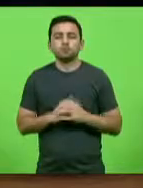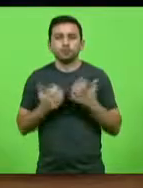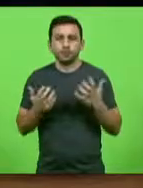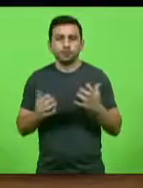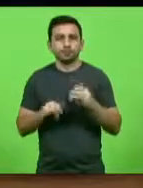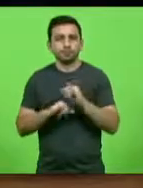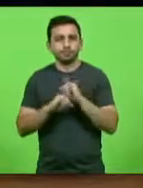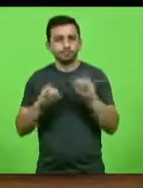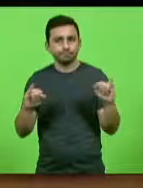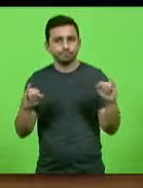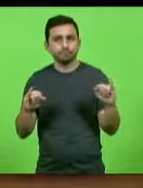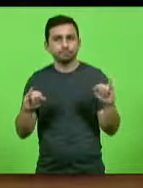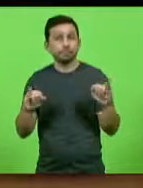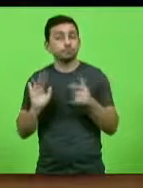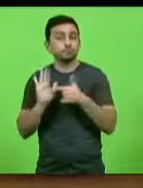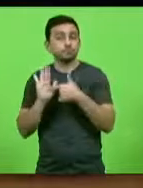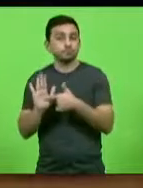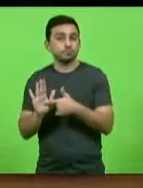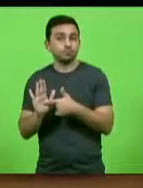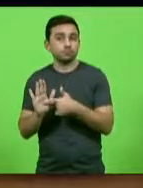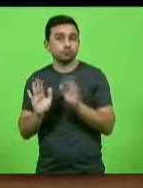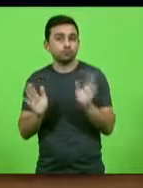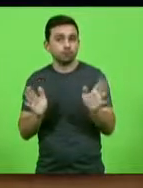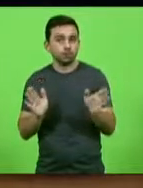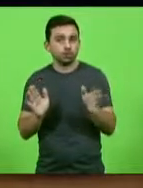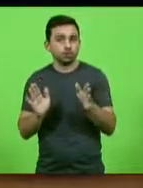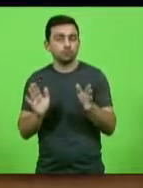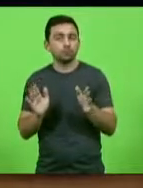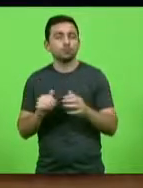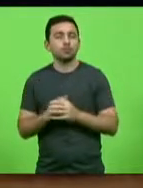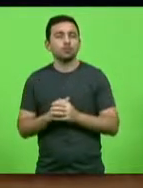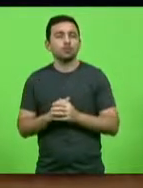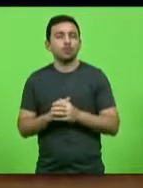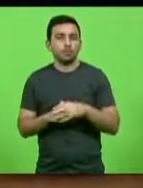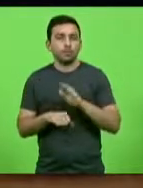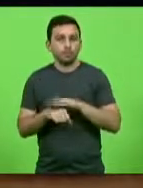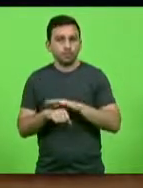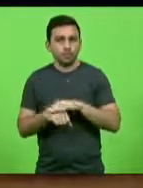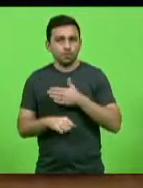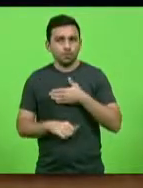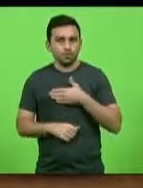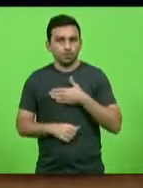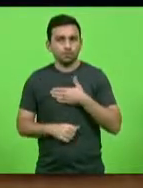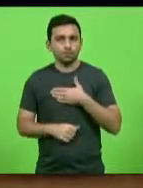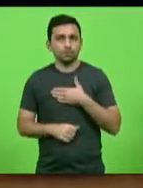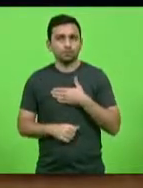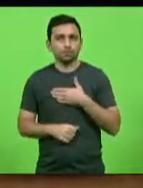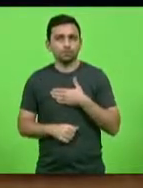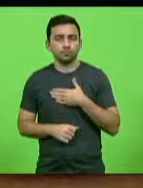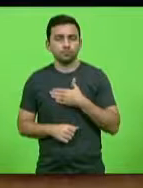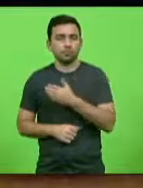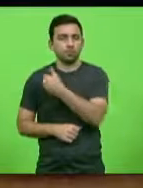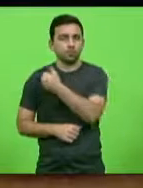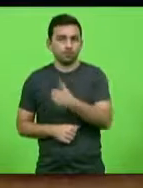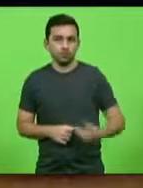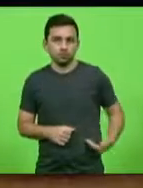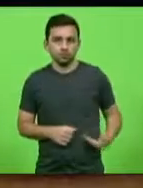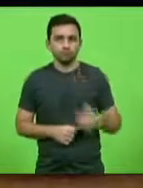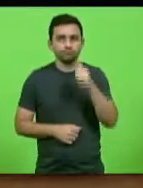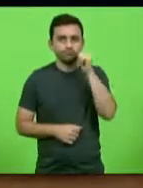sobre essas indicações ora apresentadas pela minha pessoa, dirigida à governadora do Estado,